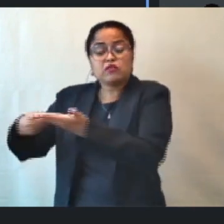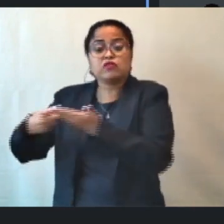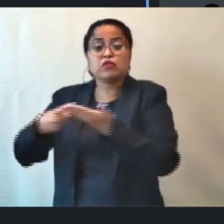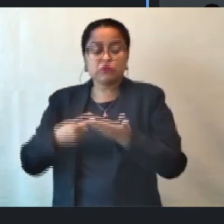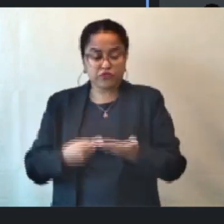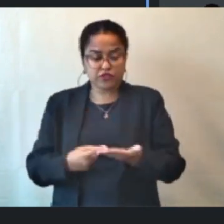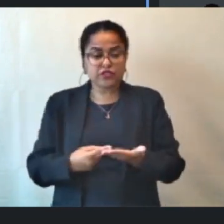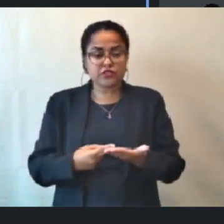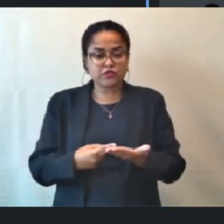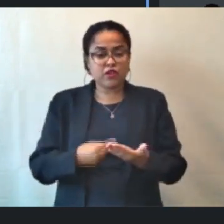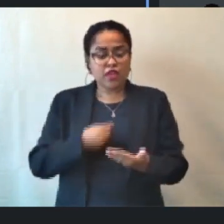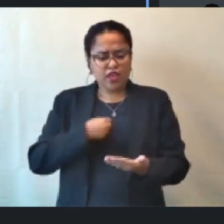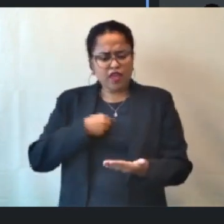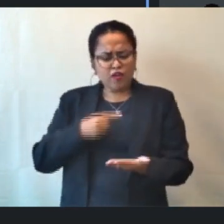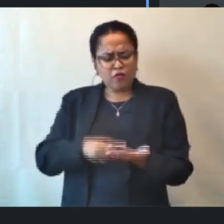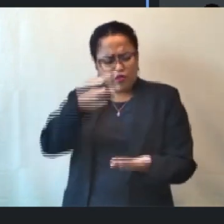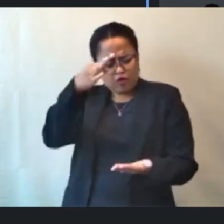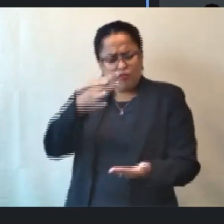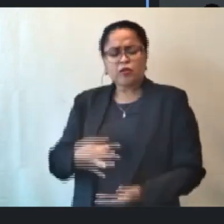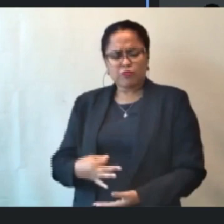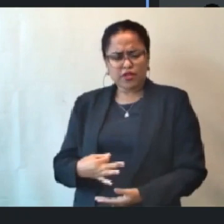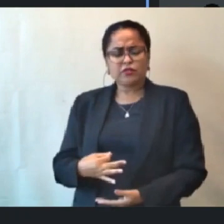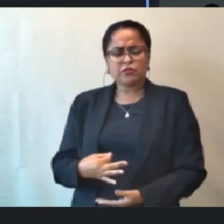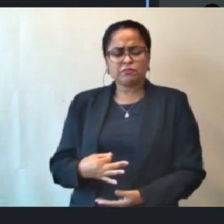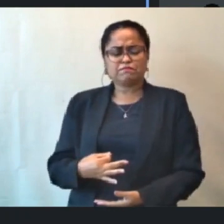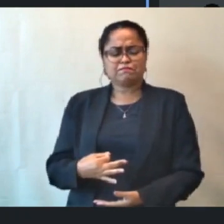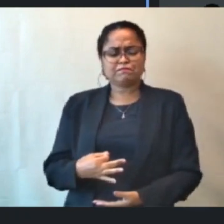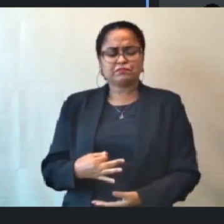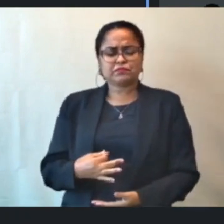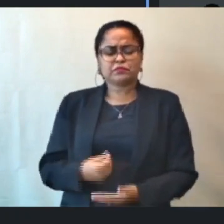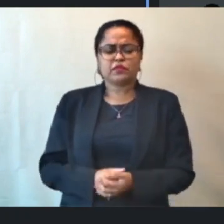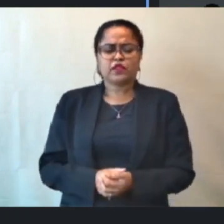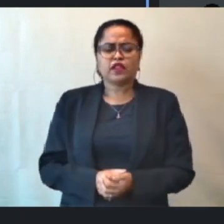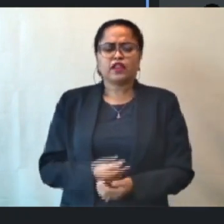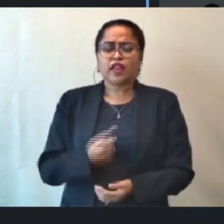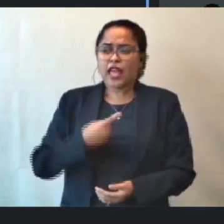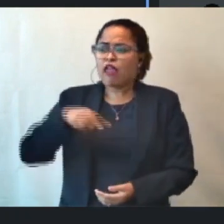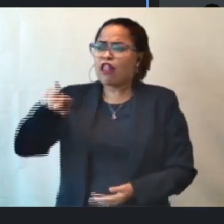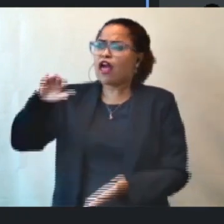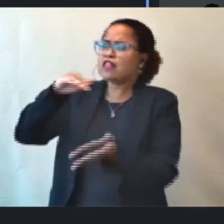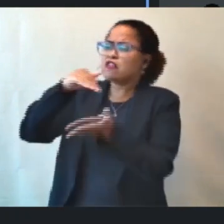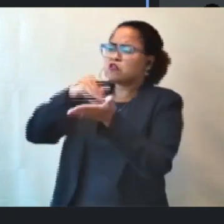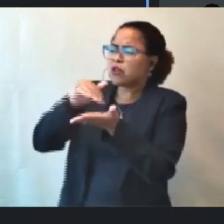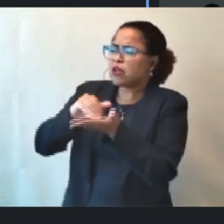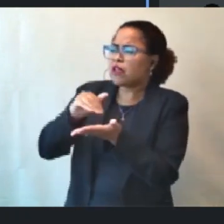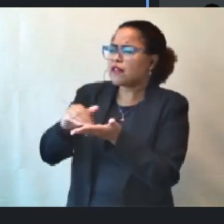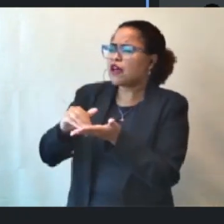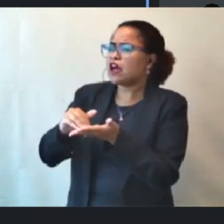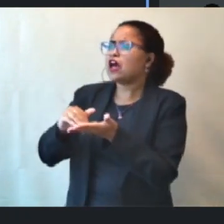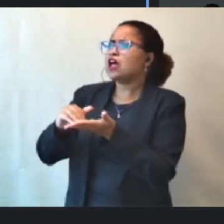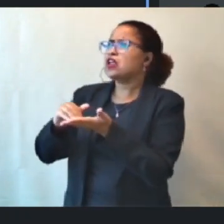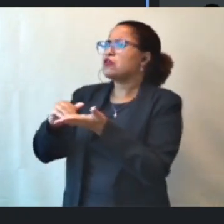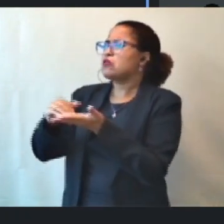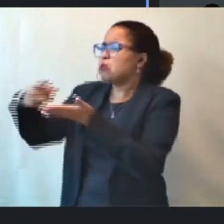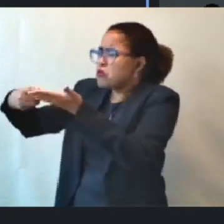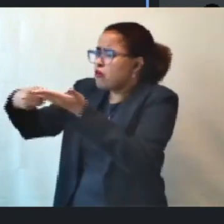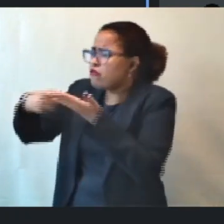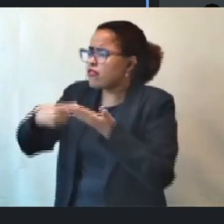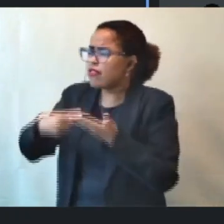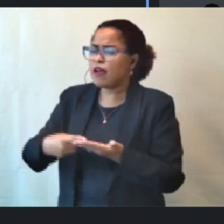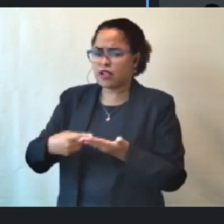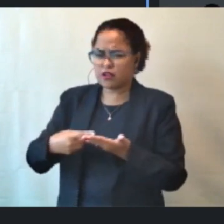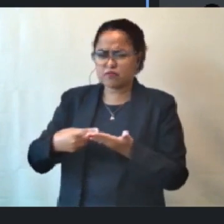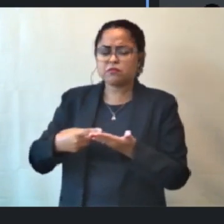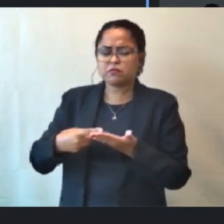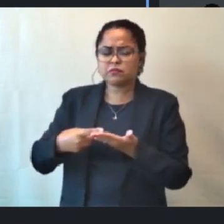eu me comprometo, eu me comprometo ir até o secretário e deixar ele a